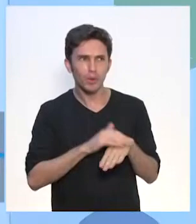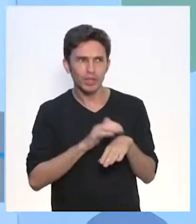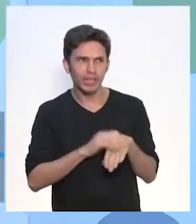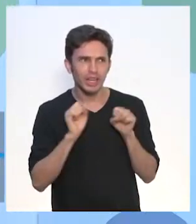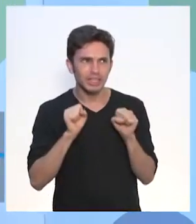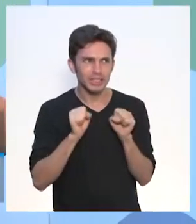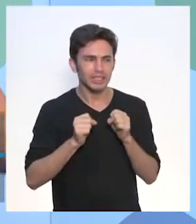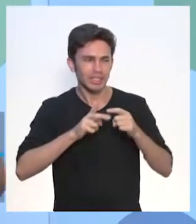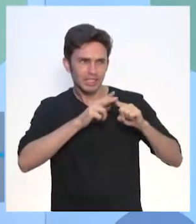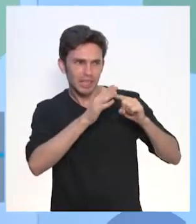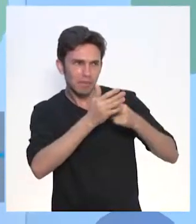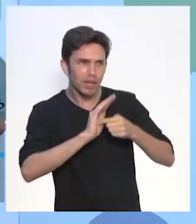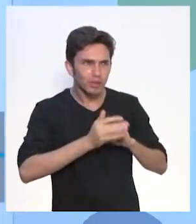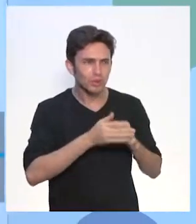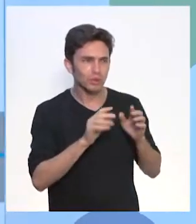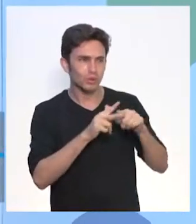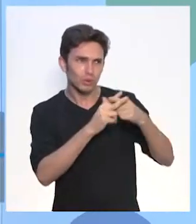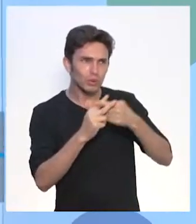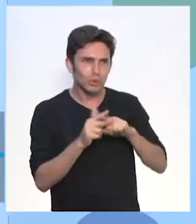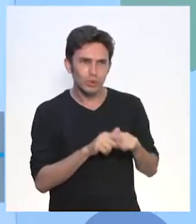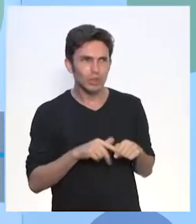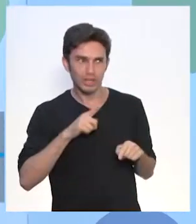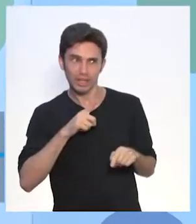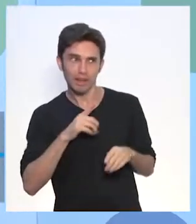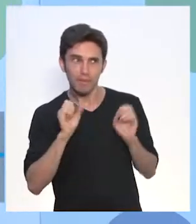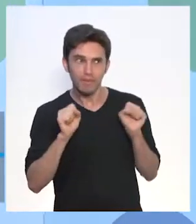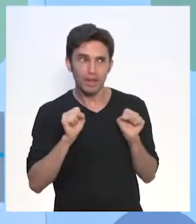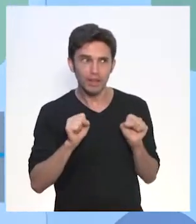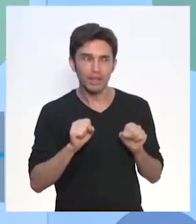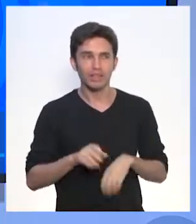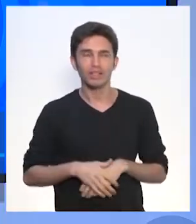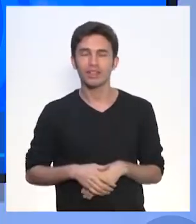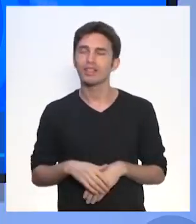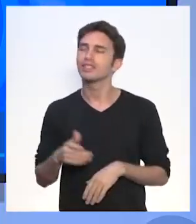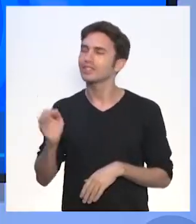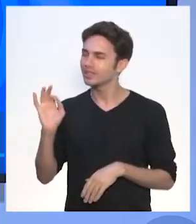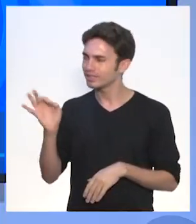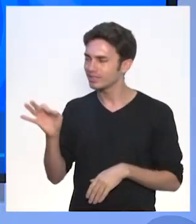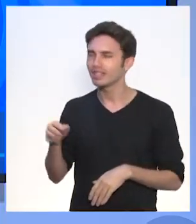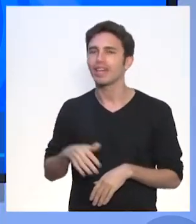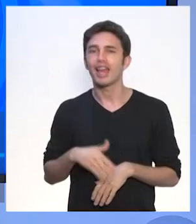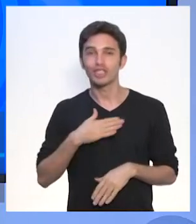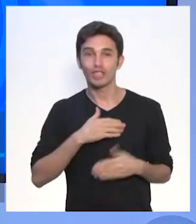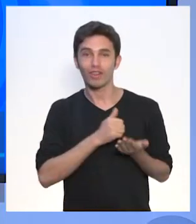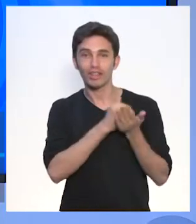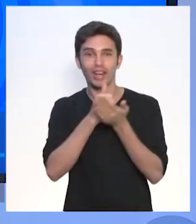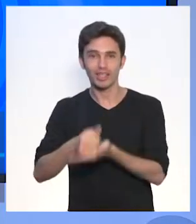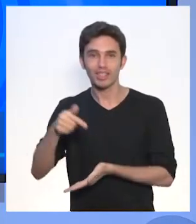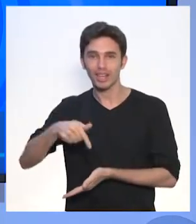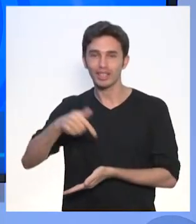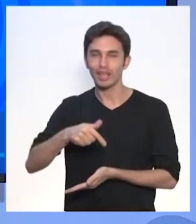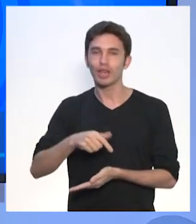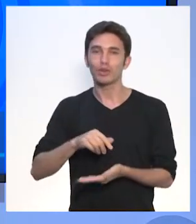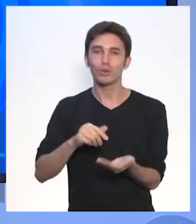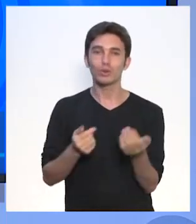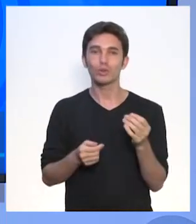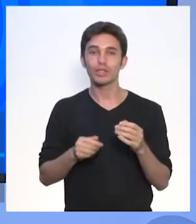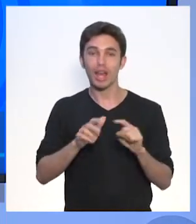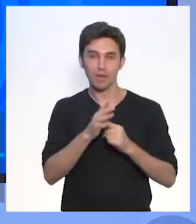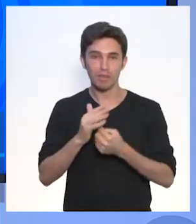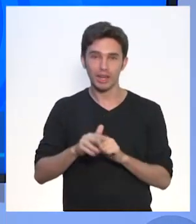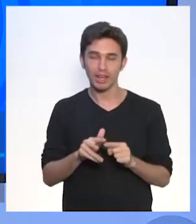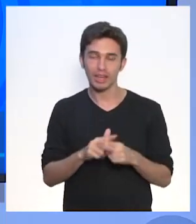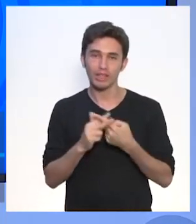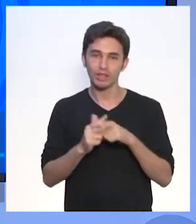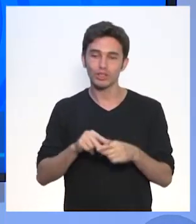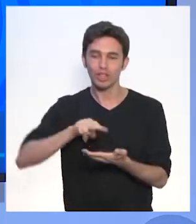manusear os aparelhos, fazer algumas coisas? Isso, vamos trazer aqui os aparelhos da ginástica rítmica. E ano